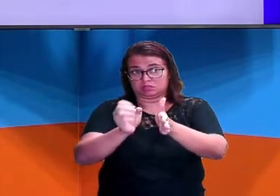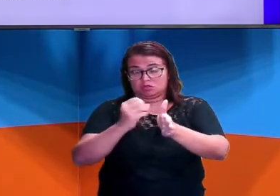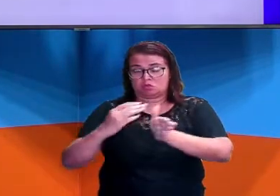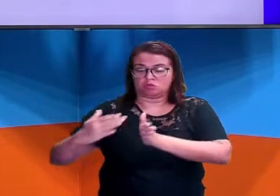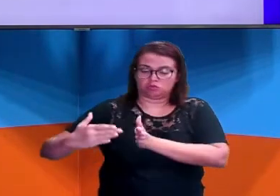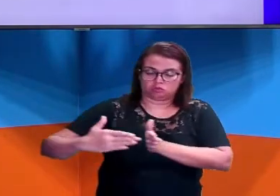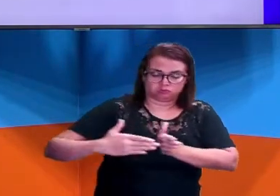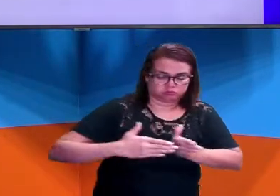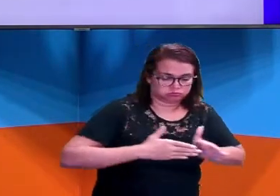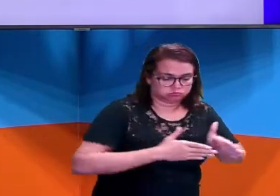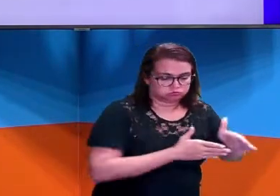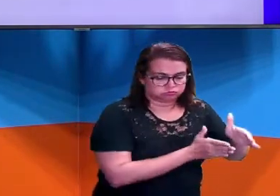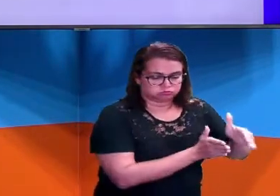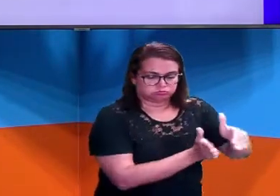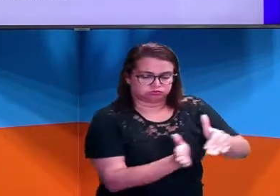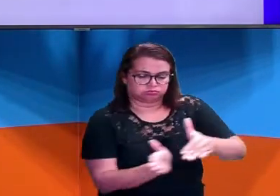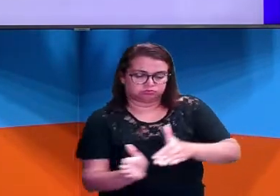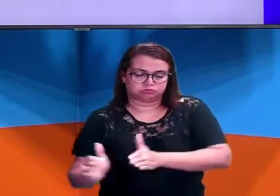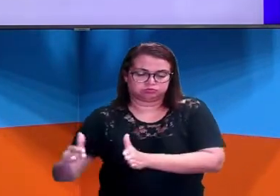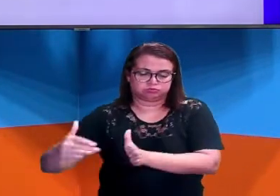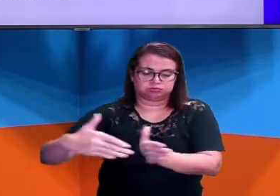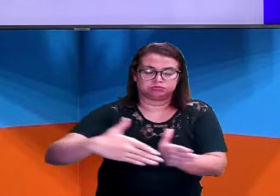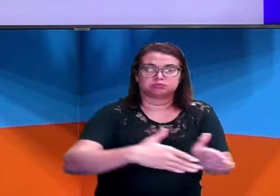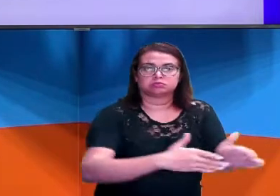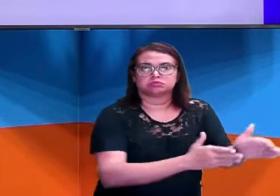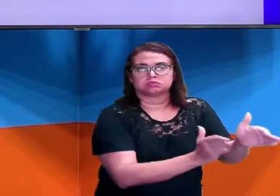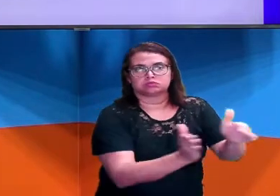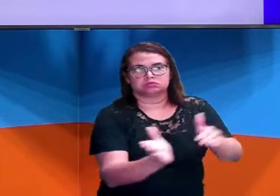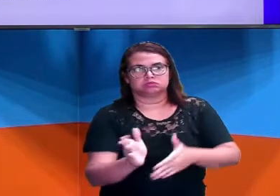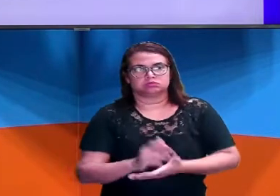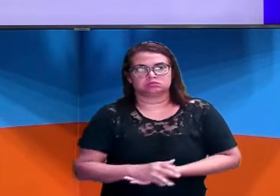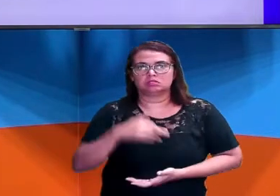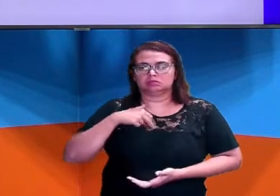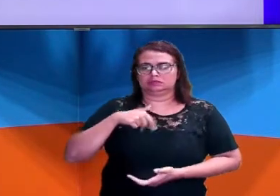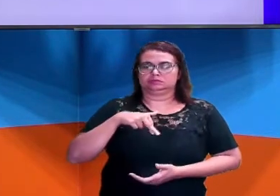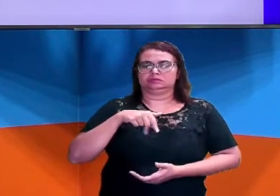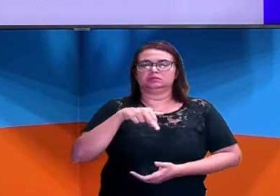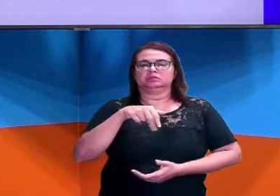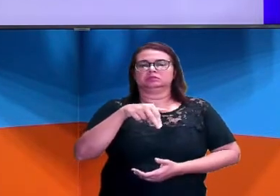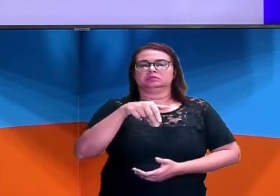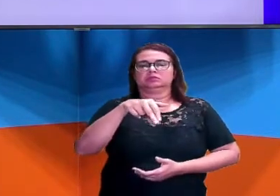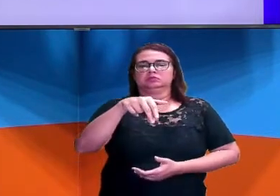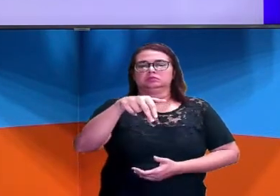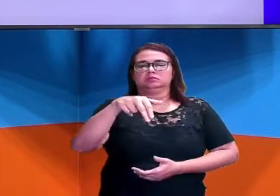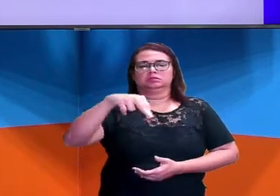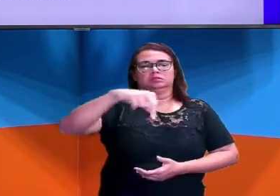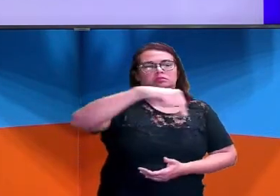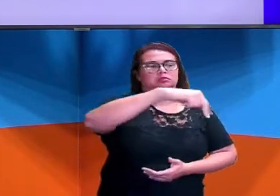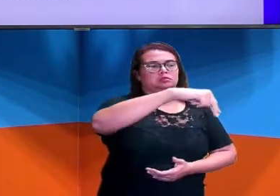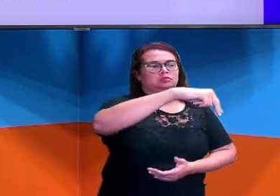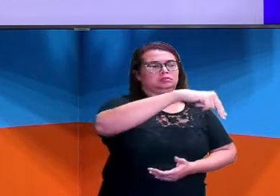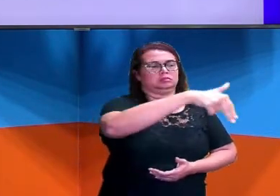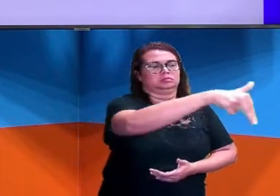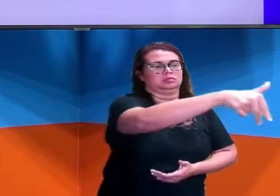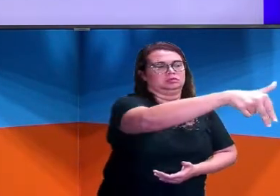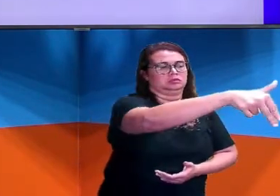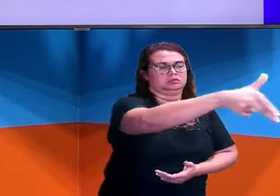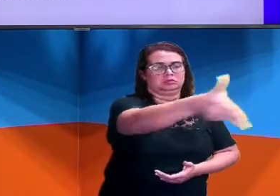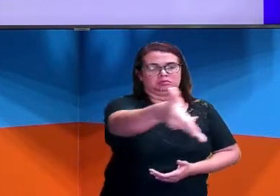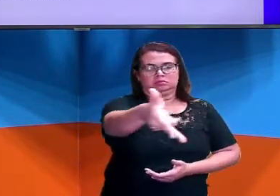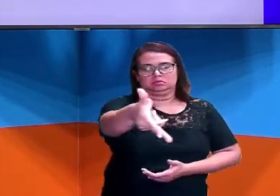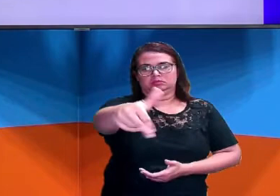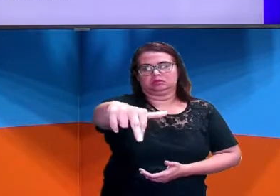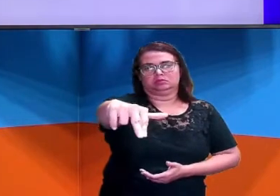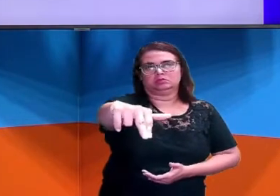curva. Eu não vou só andar em linha reta. Eu posso ter aqui que